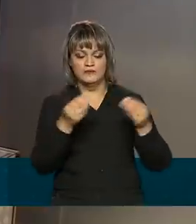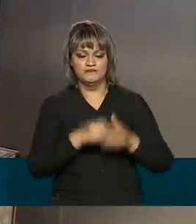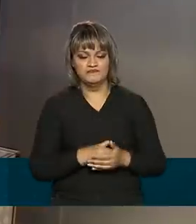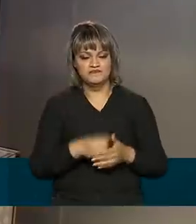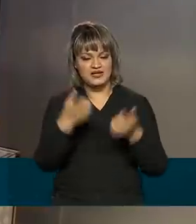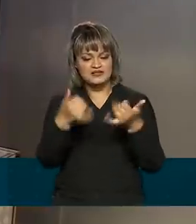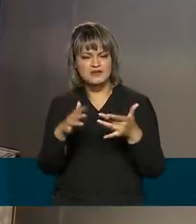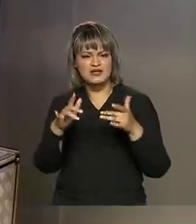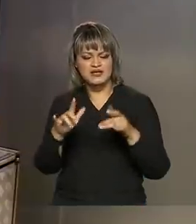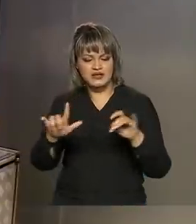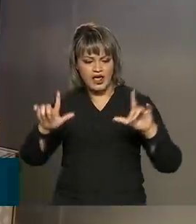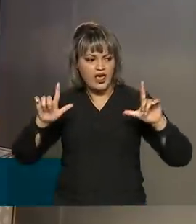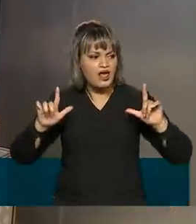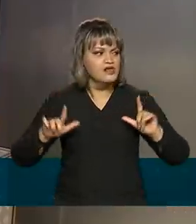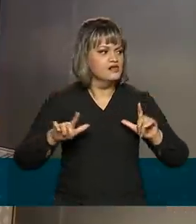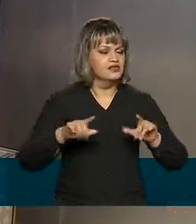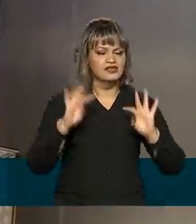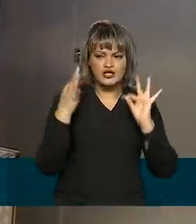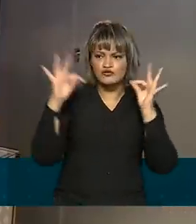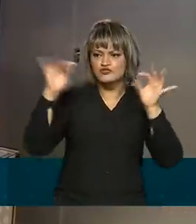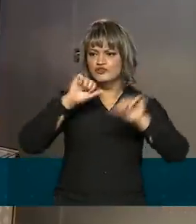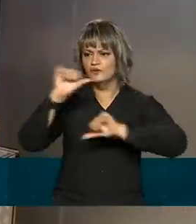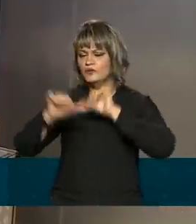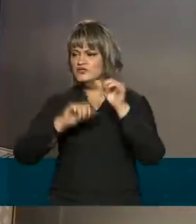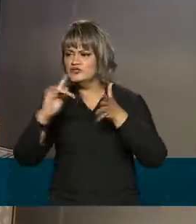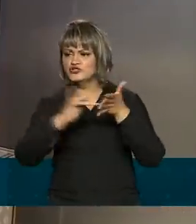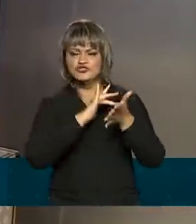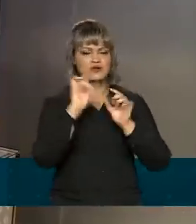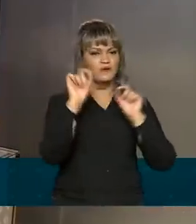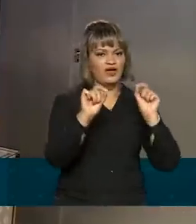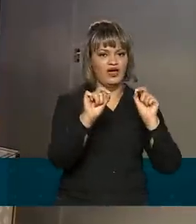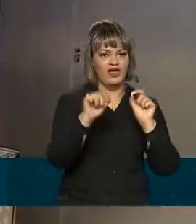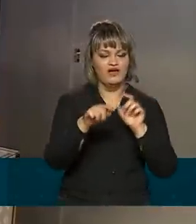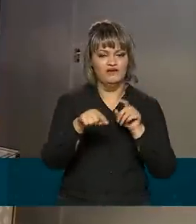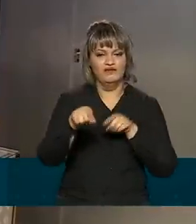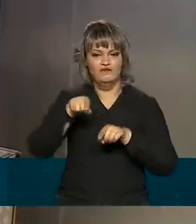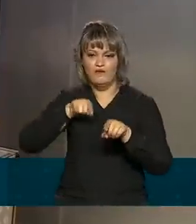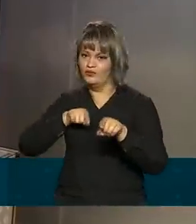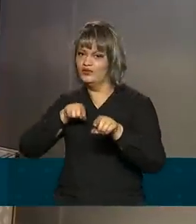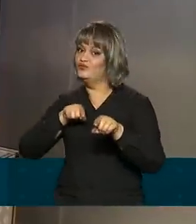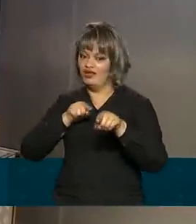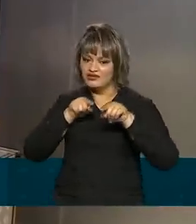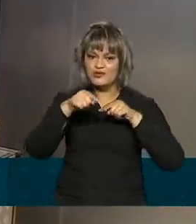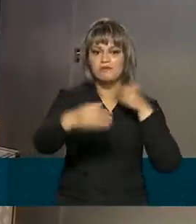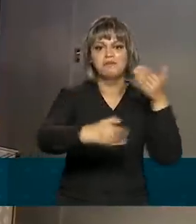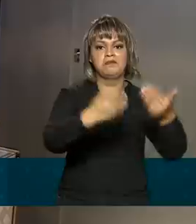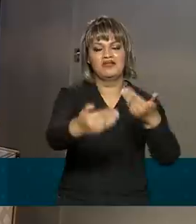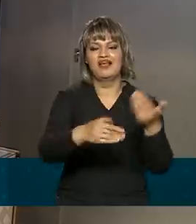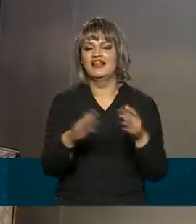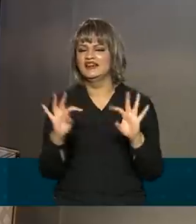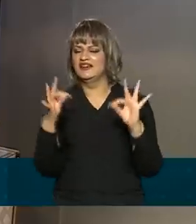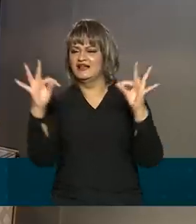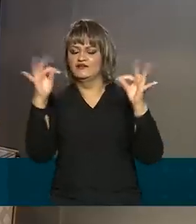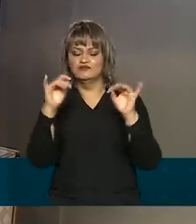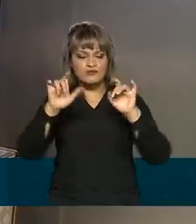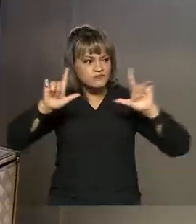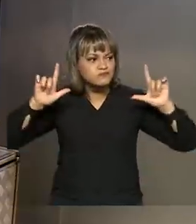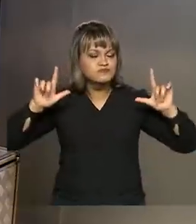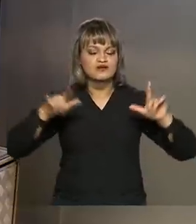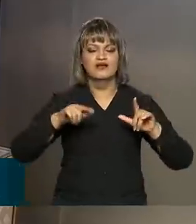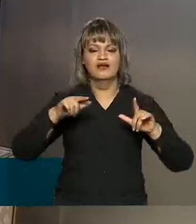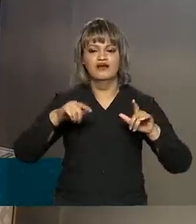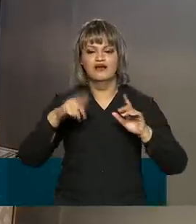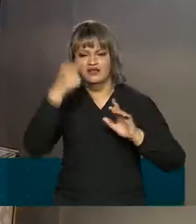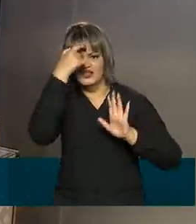imersão das tecnologias, da transformação digital, é um mundo sem volta. Então as tecnologias como realidade aumentada, realidade